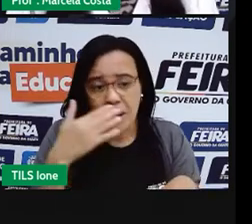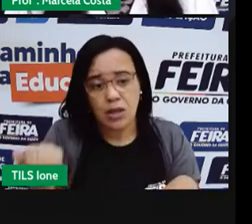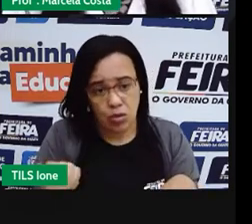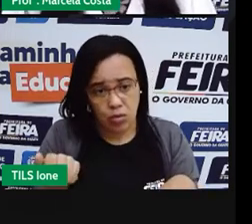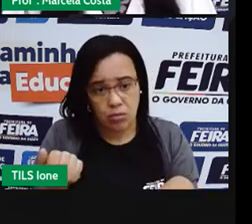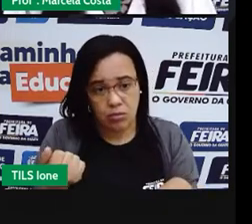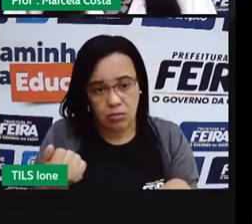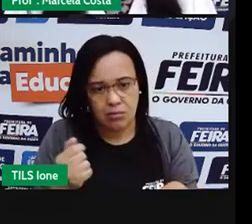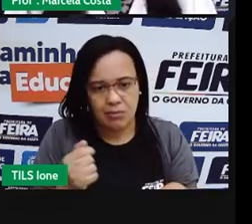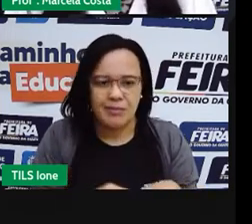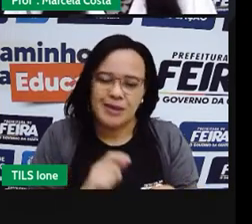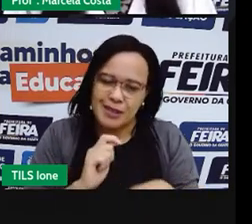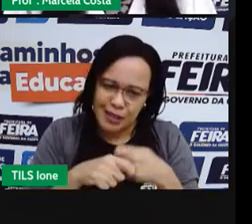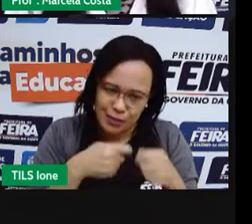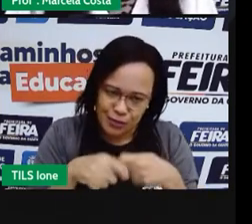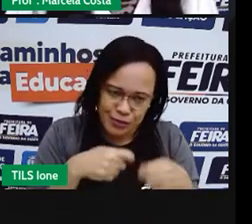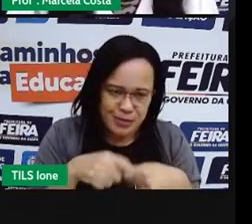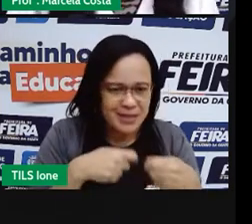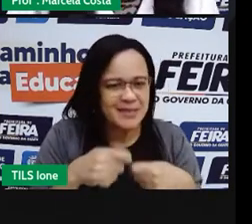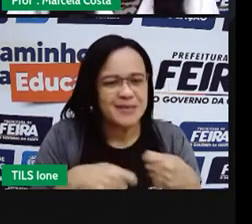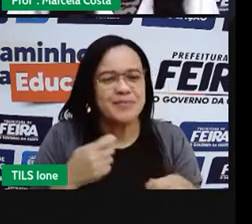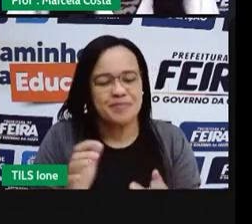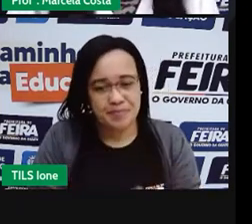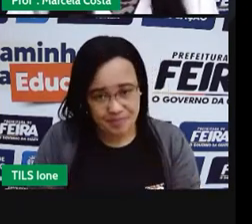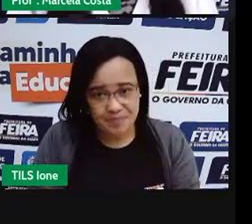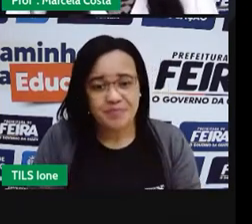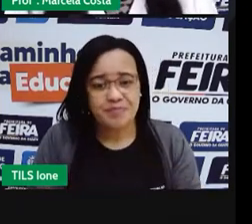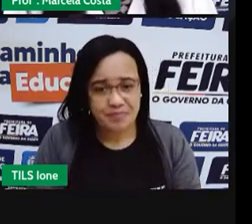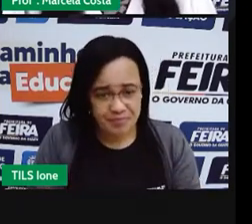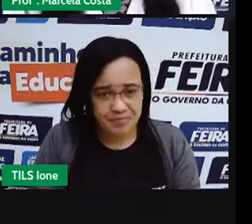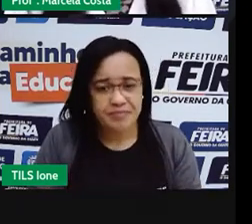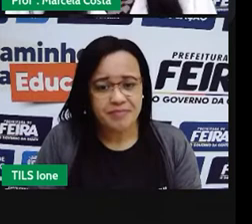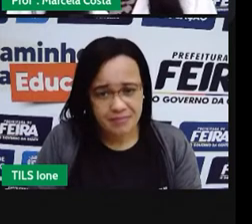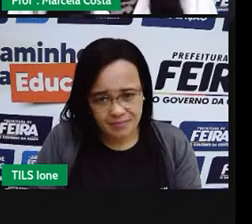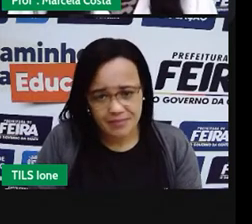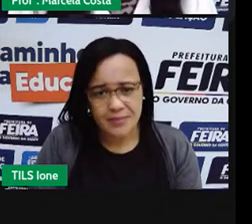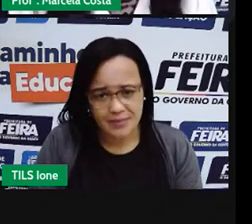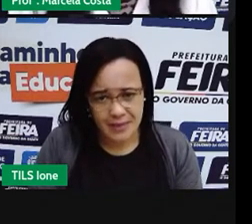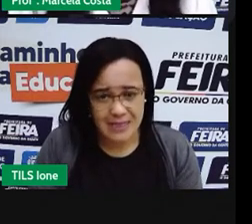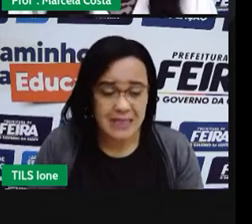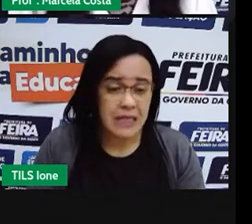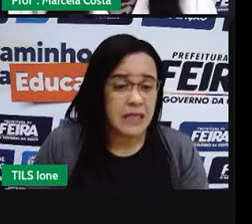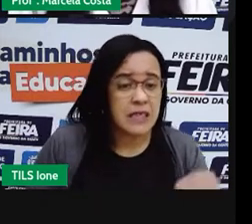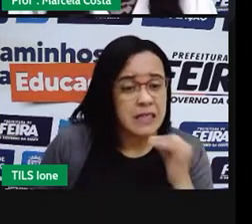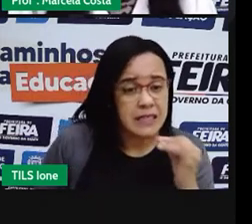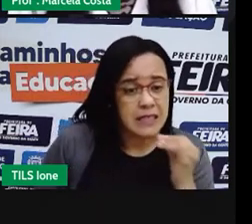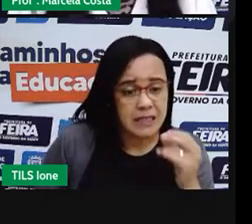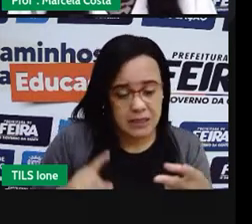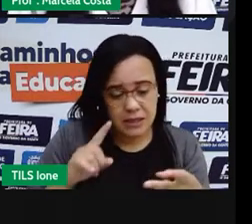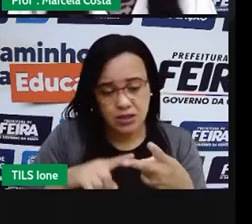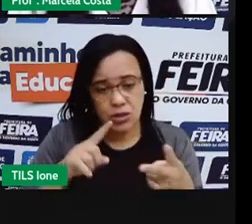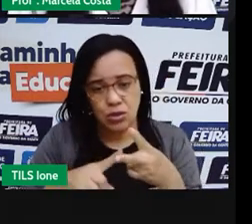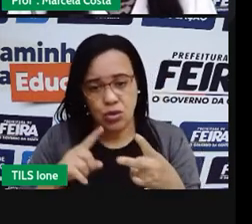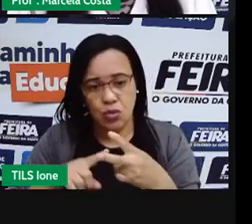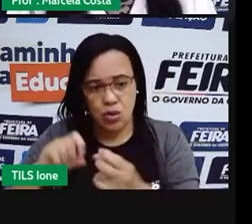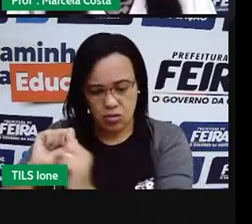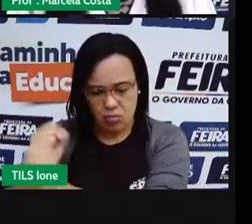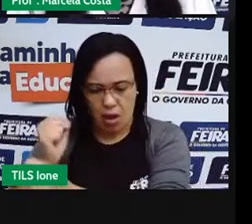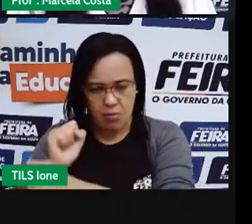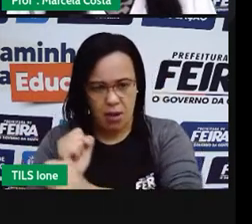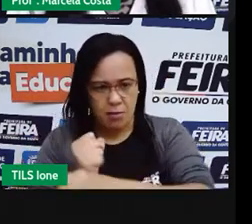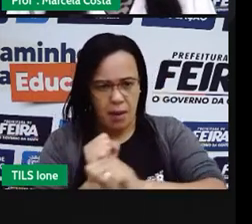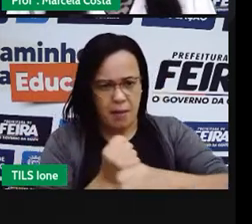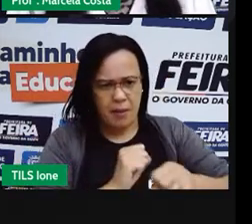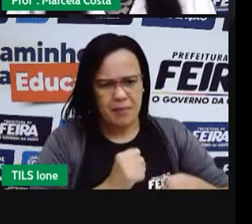você pode também não lavar o sabão com a mangueira. Use uma matoura ou um